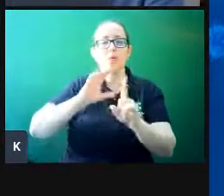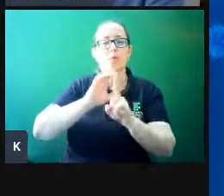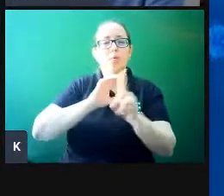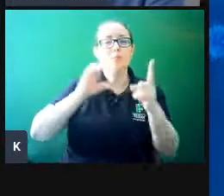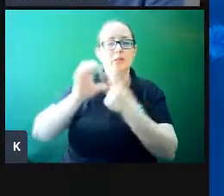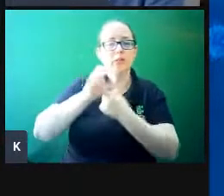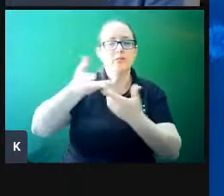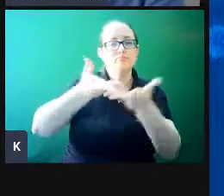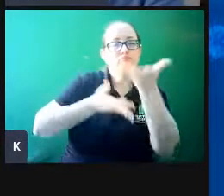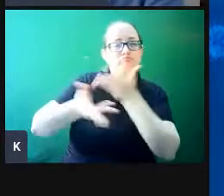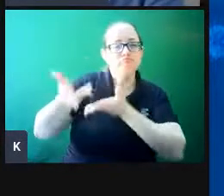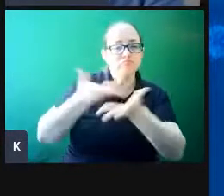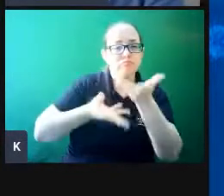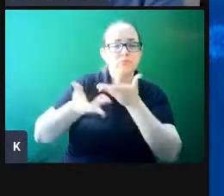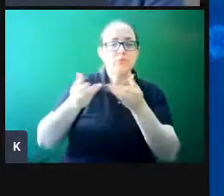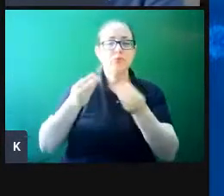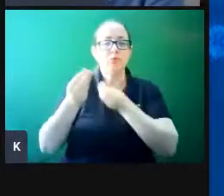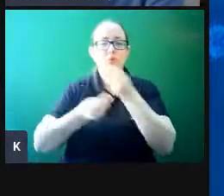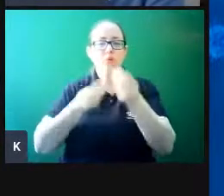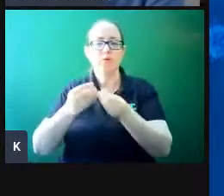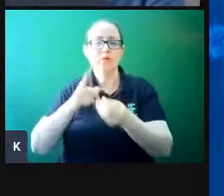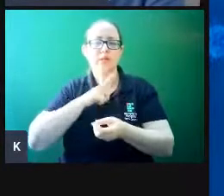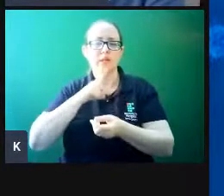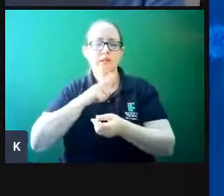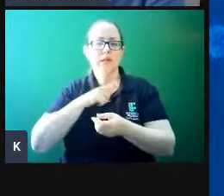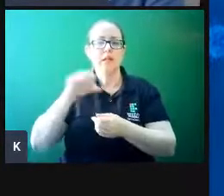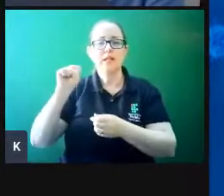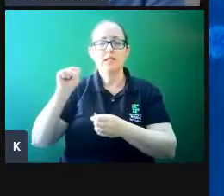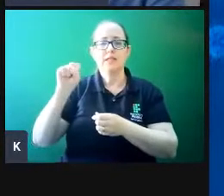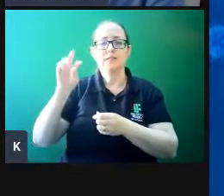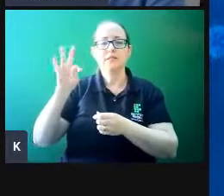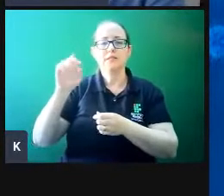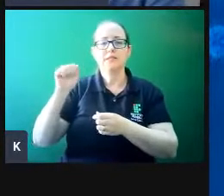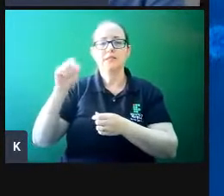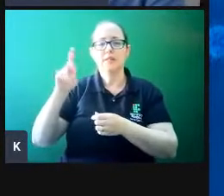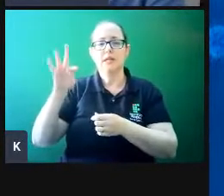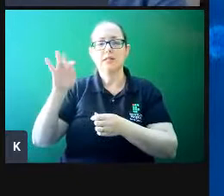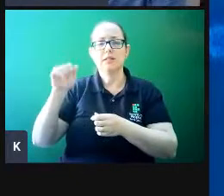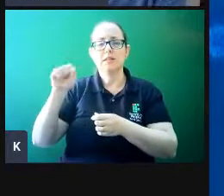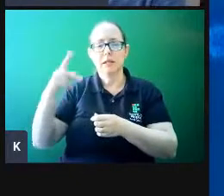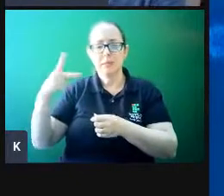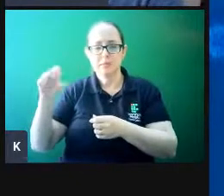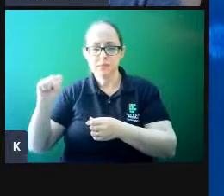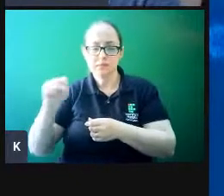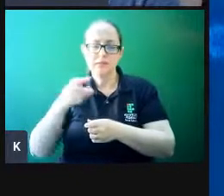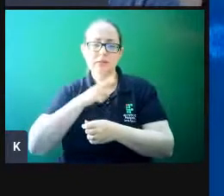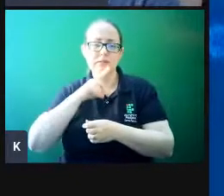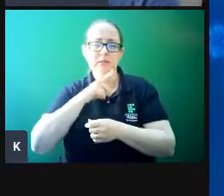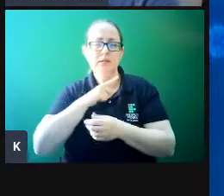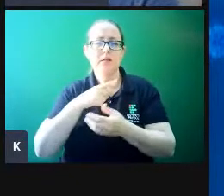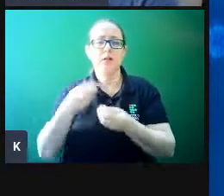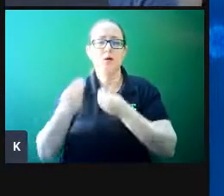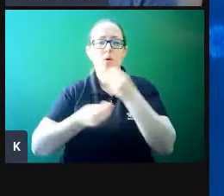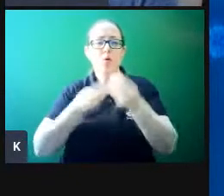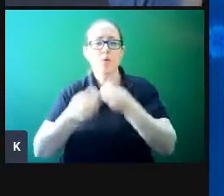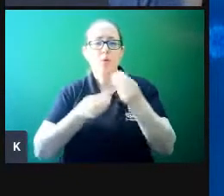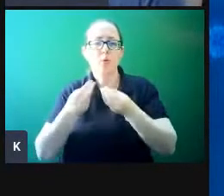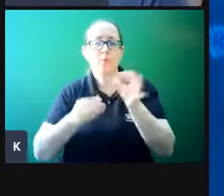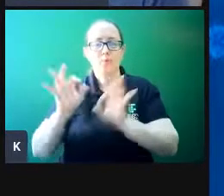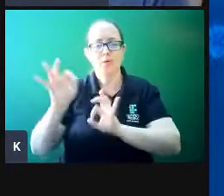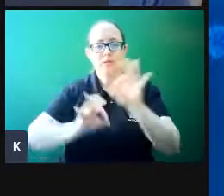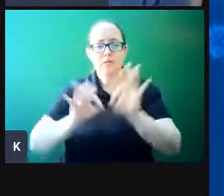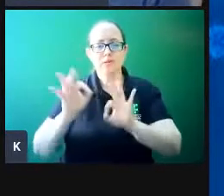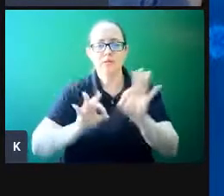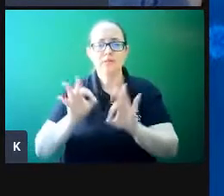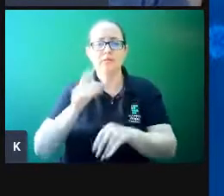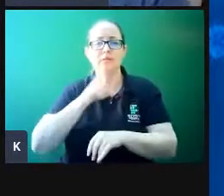Notem aí as empresas, isso é visto mais nas startups, que tem essa característica de inovação, as organizações exponenciais, elas